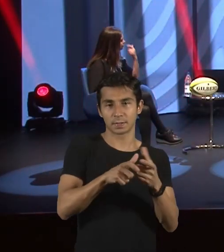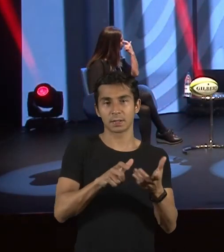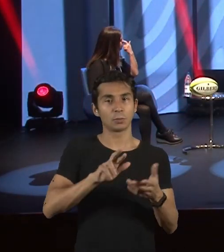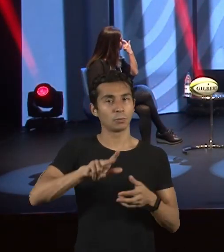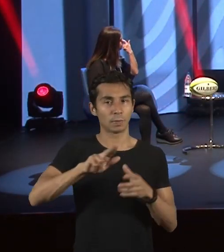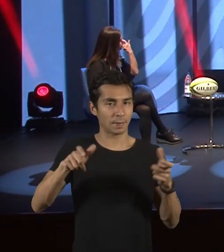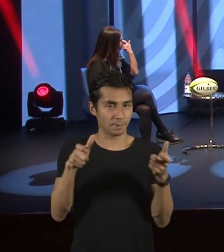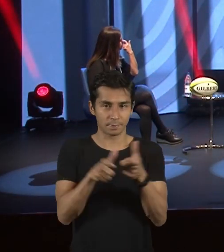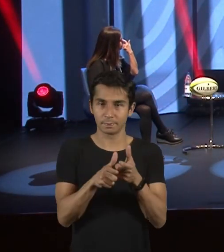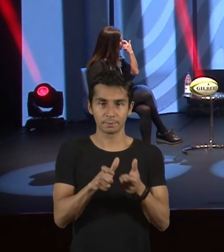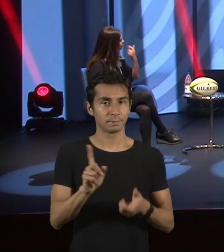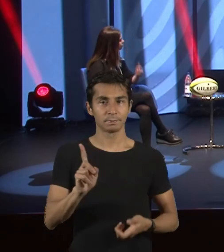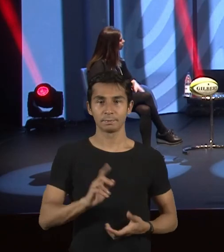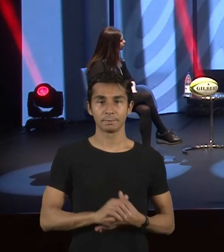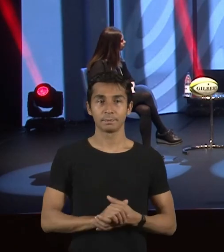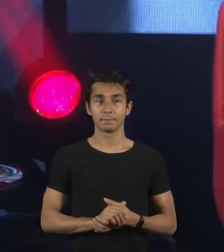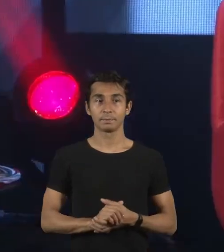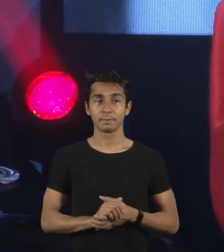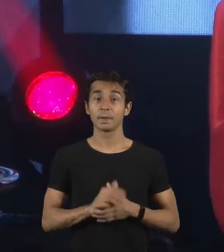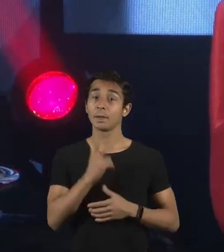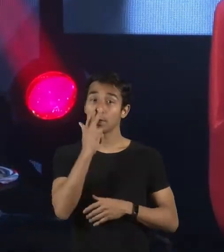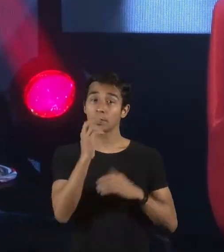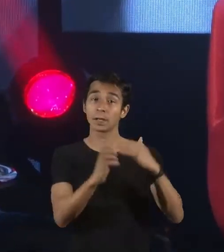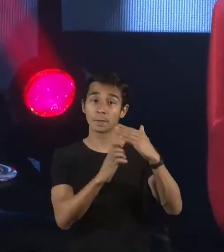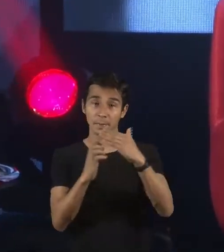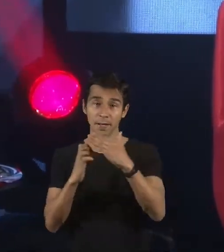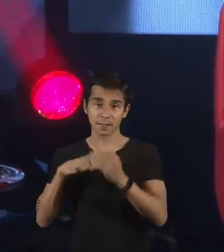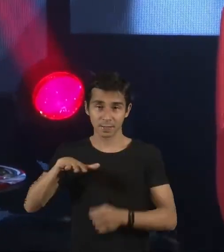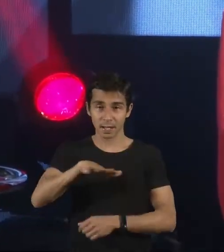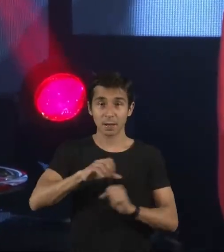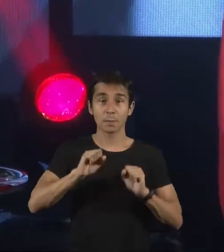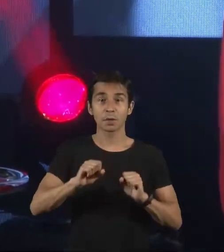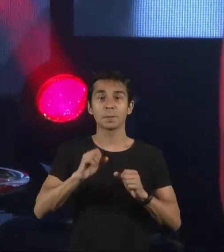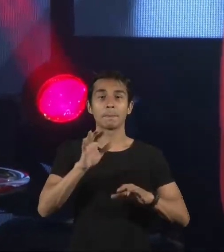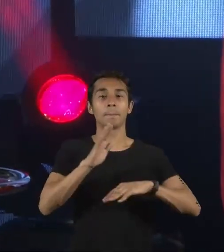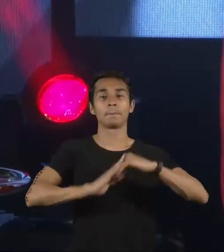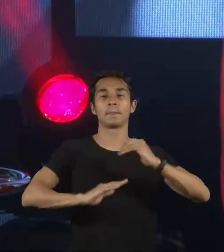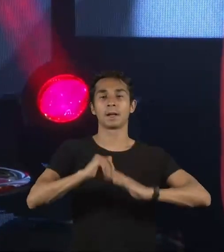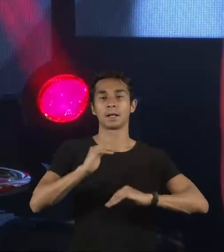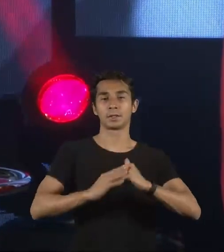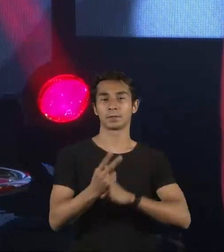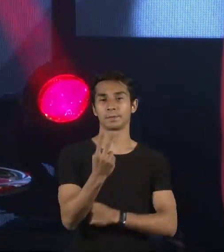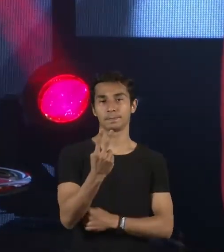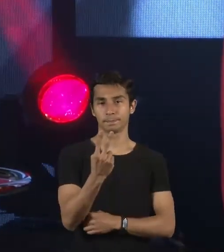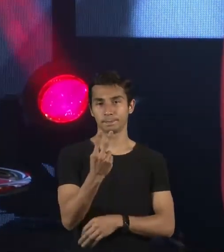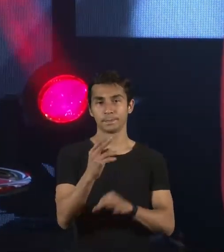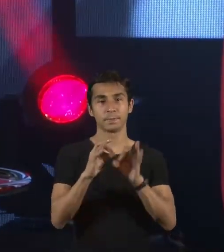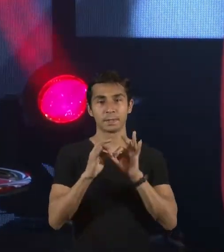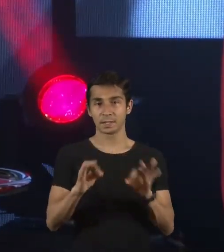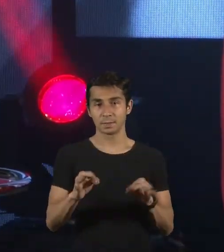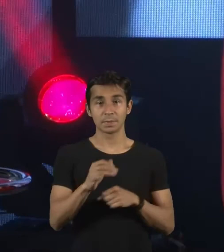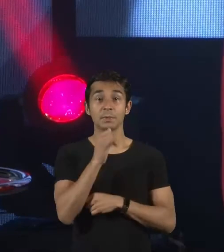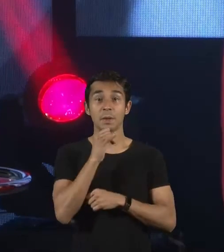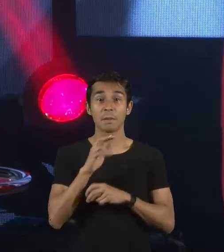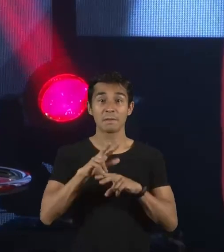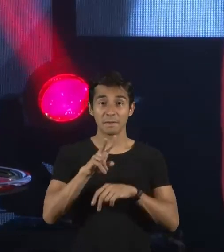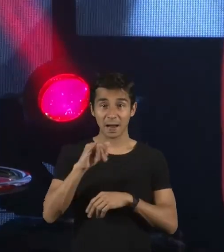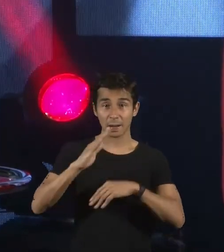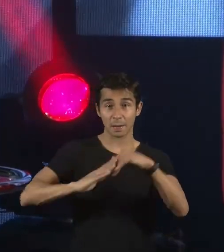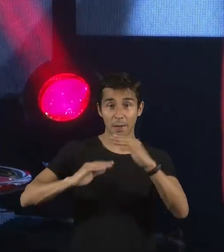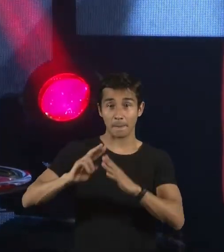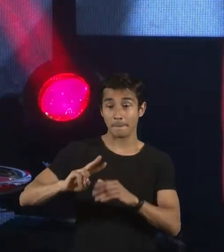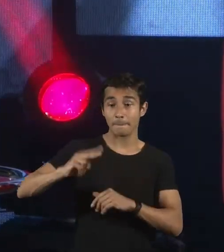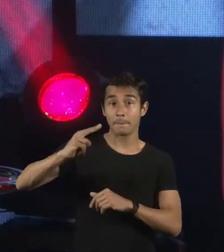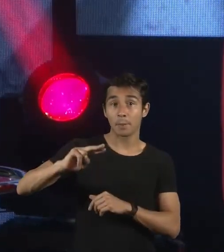dar duas ações simples. Um, na hora de fazer qualquer recrutamento, qualquer promoção, a gente tem que